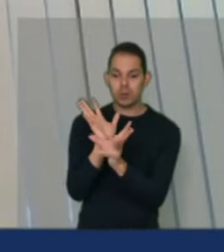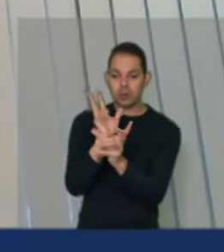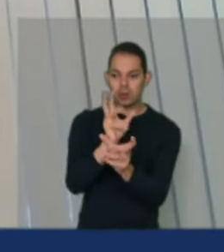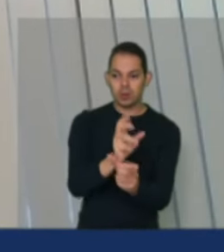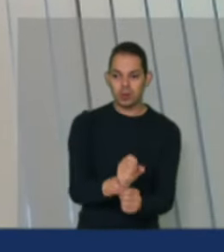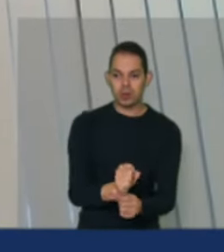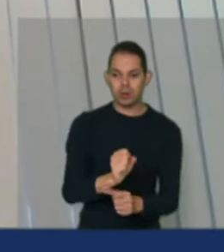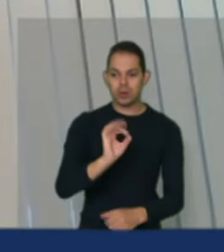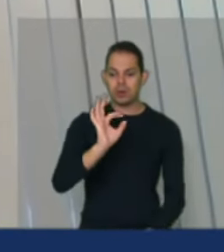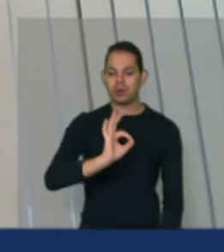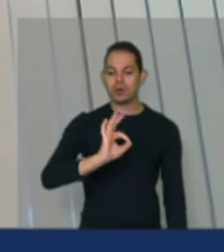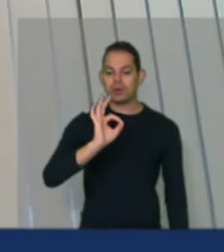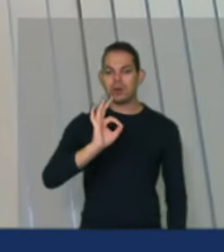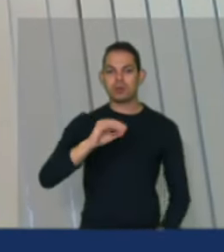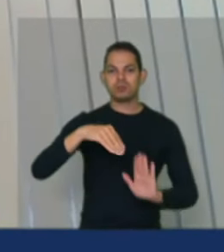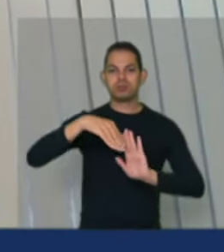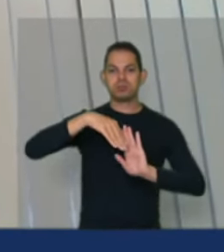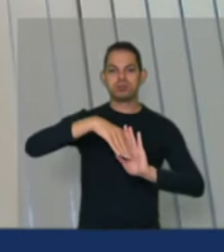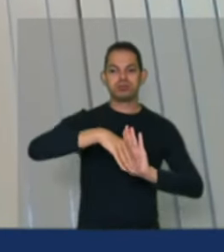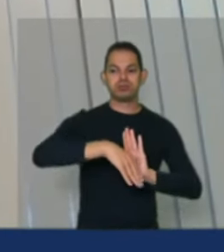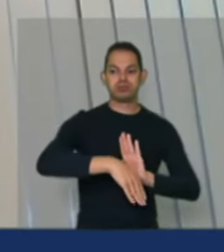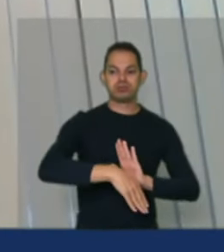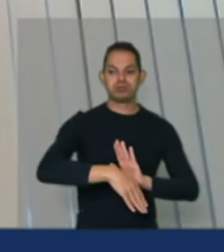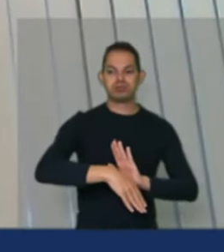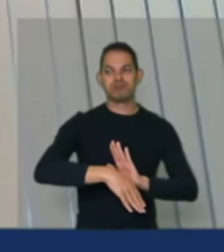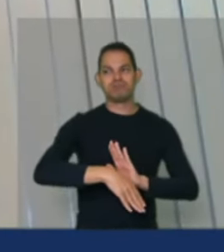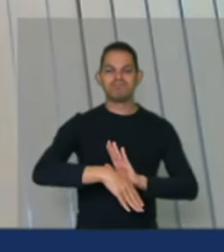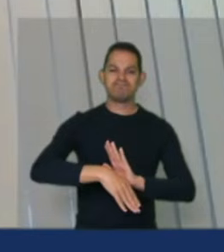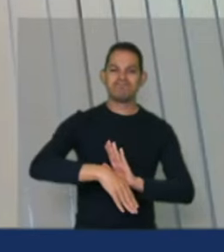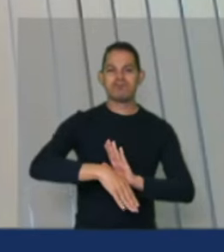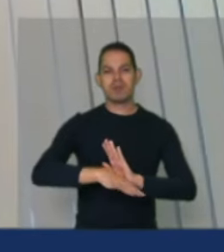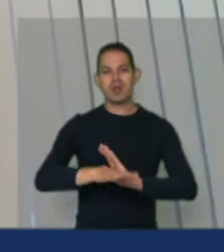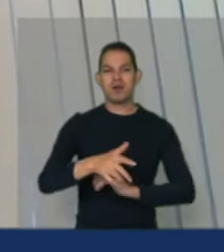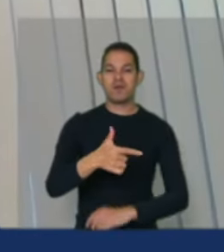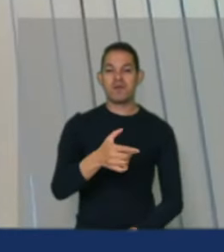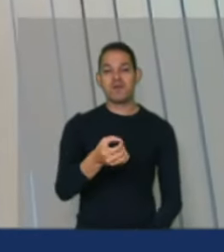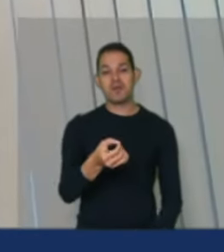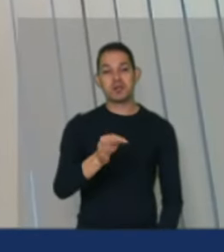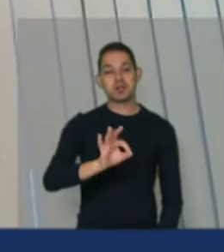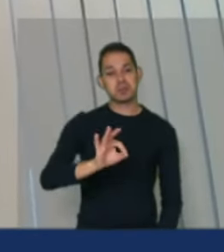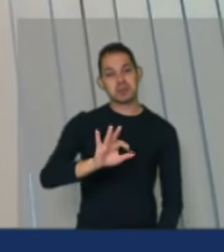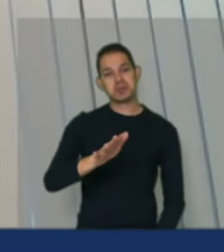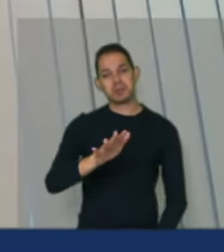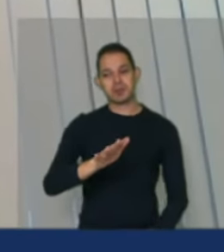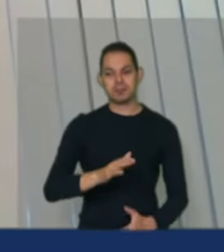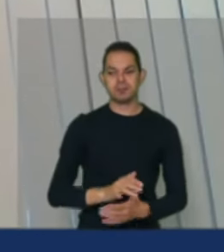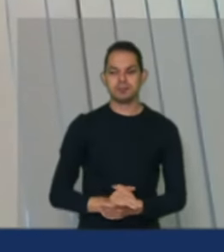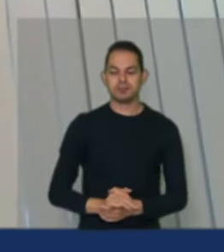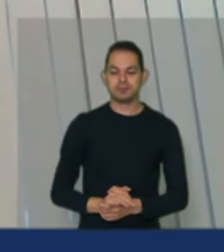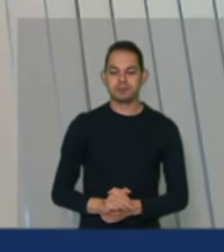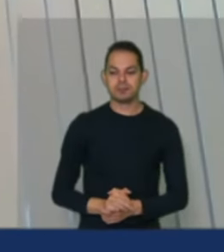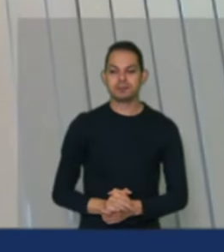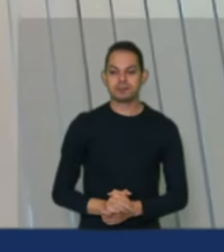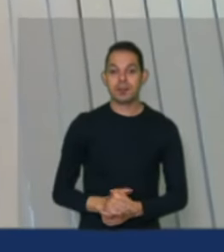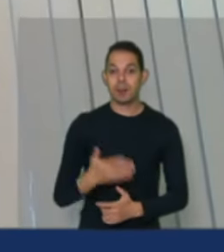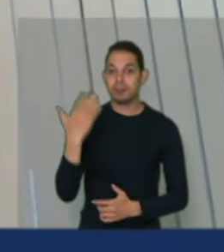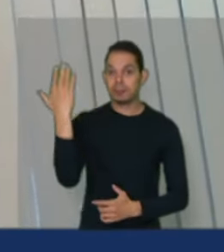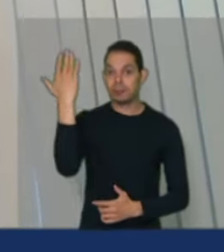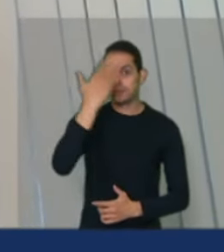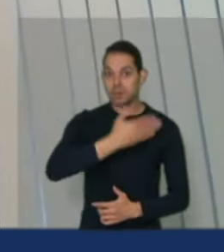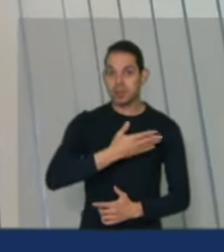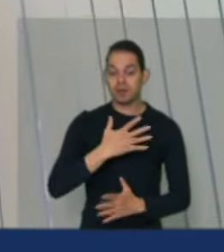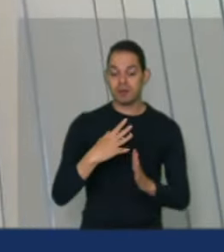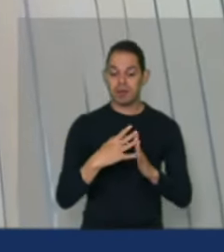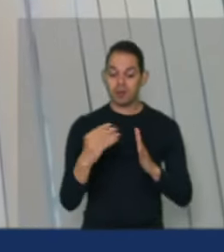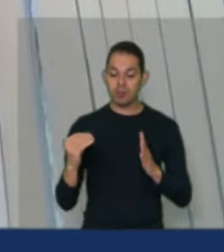percentual cai para cifras em torno de 20% então isso é uma evidência do que o modelo